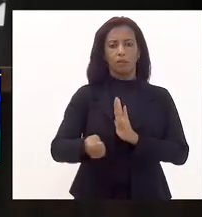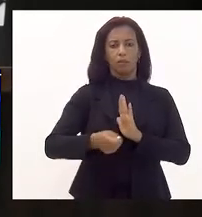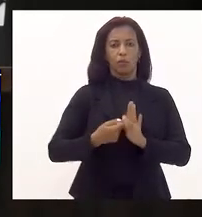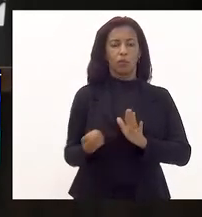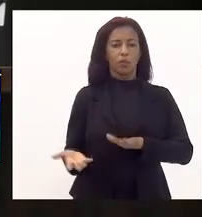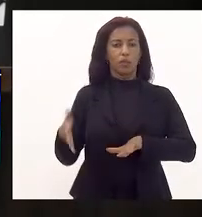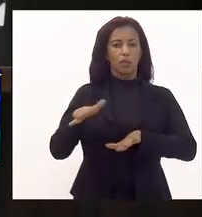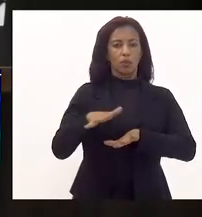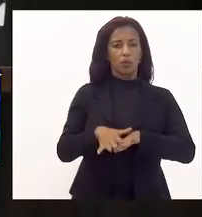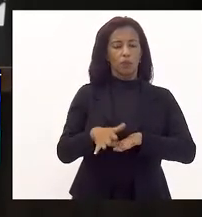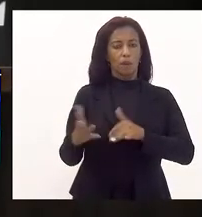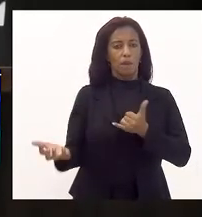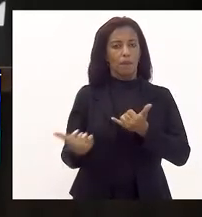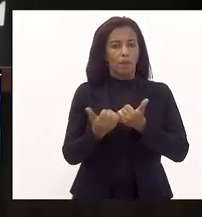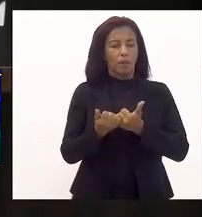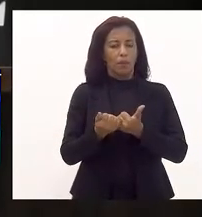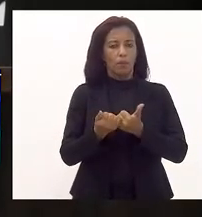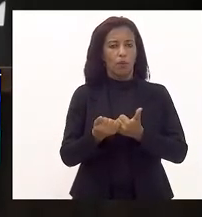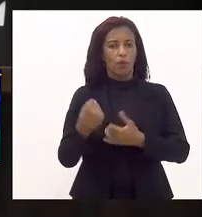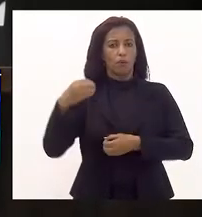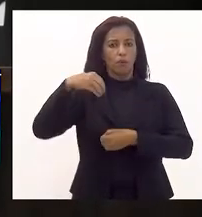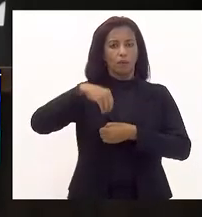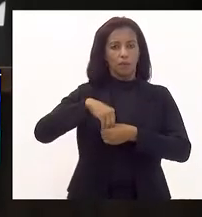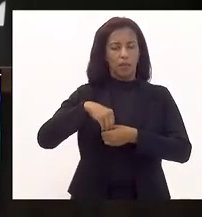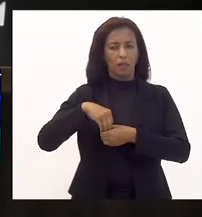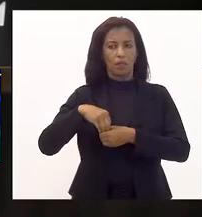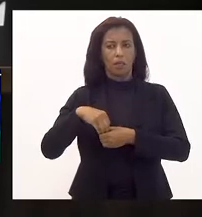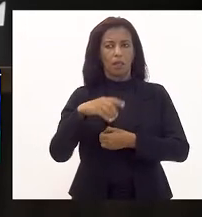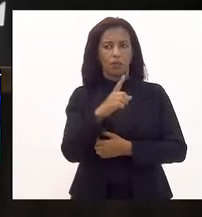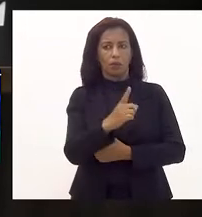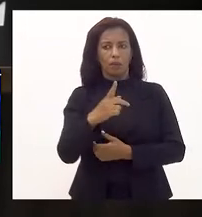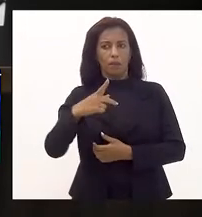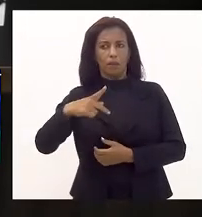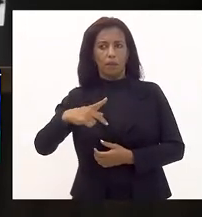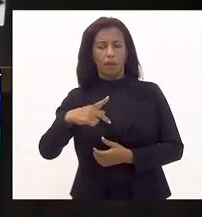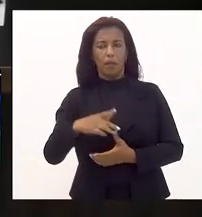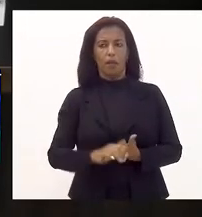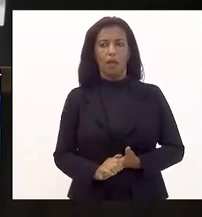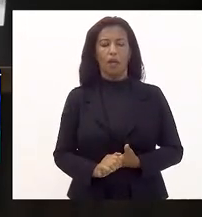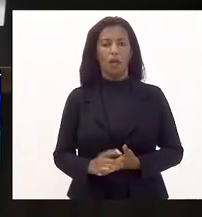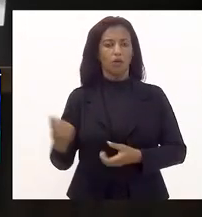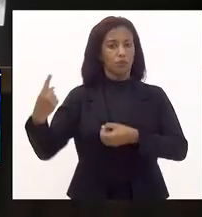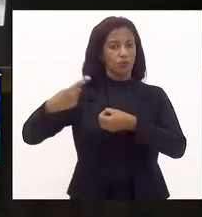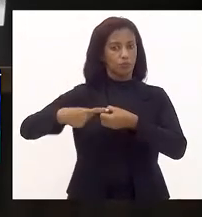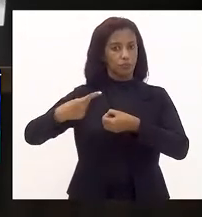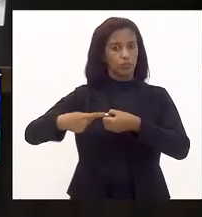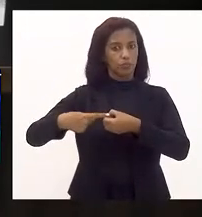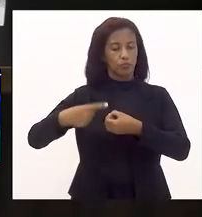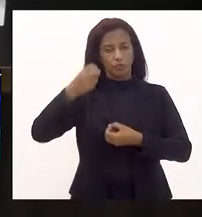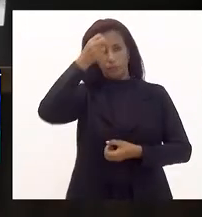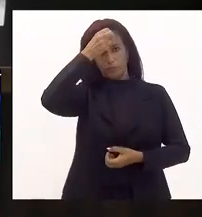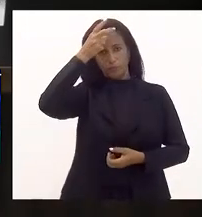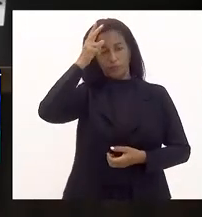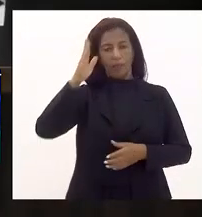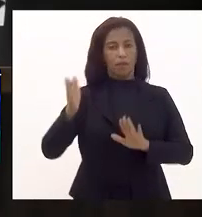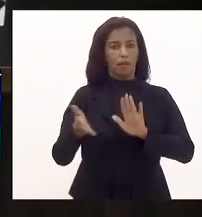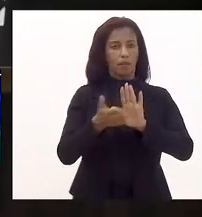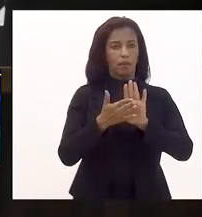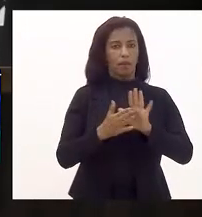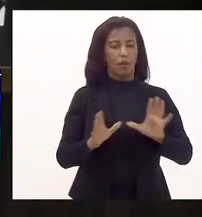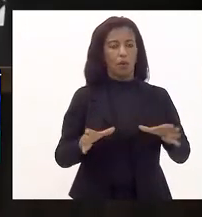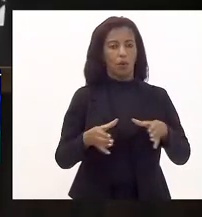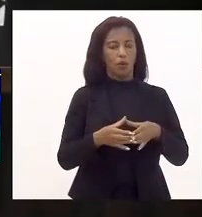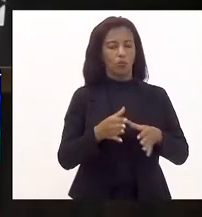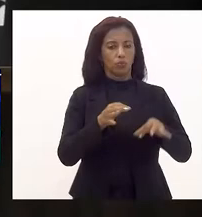a inclusão do critério patrimônio cultural dentre aquelas de repartição CMS aos municípios. Pendendo de pareceres das